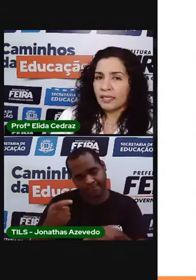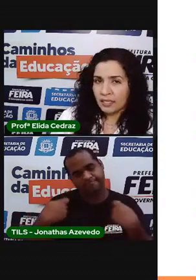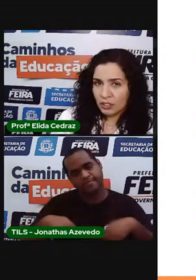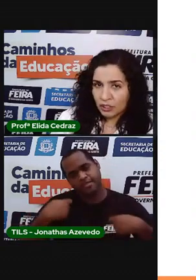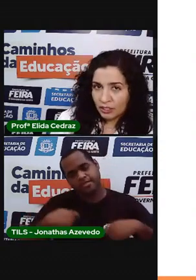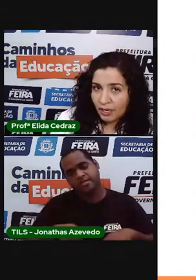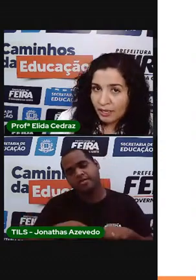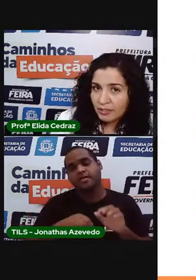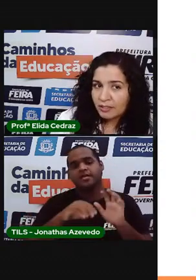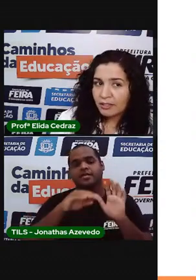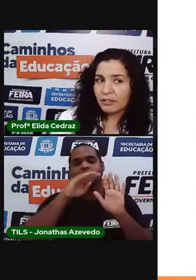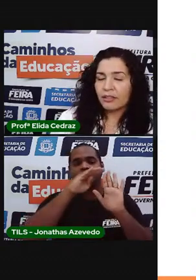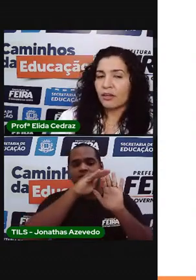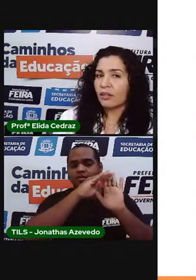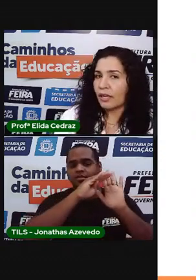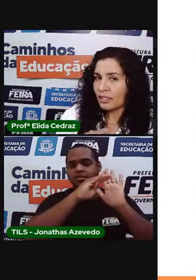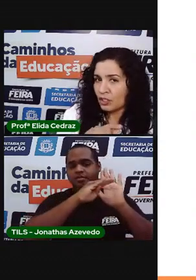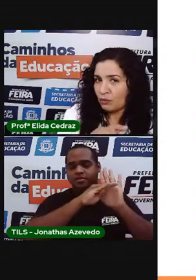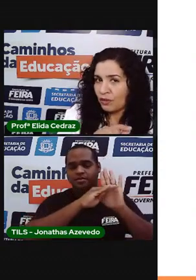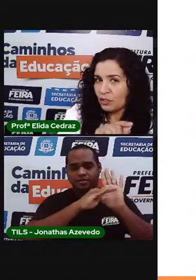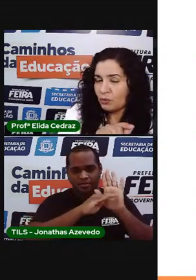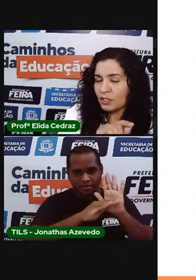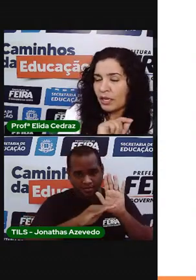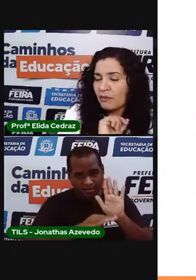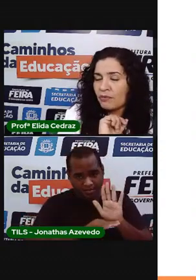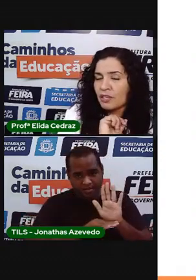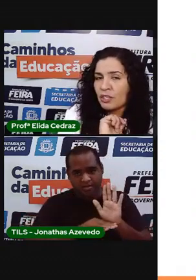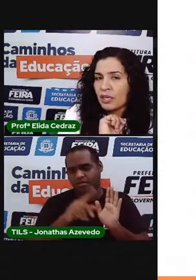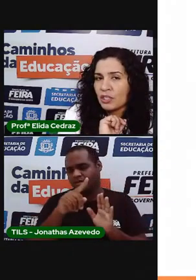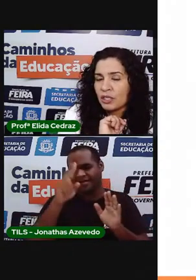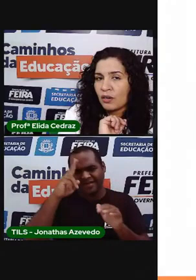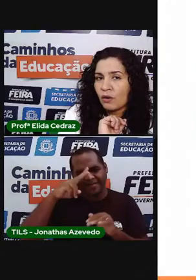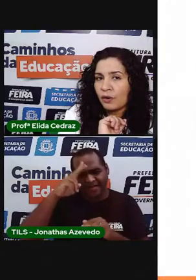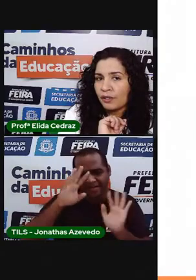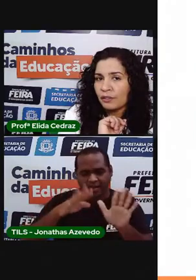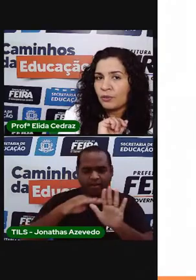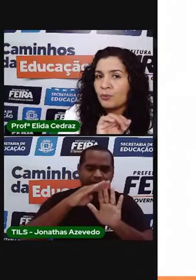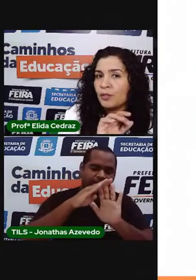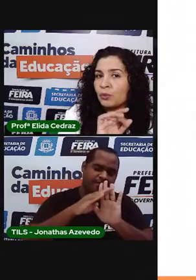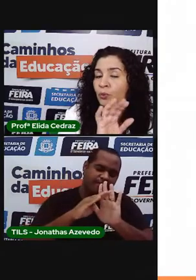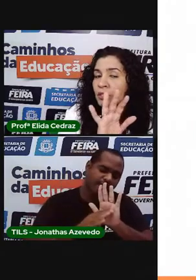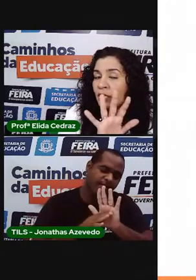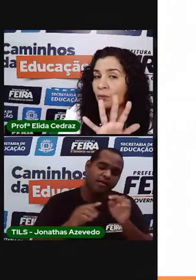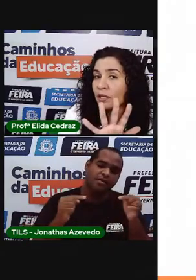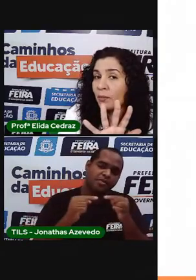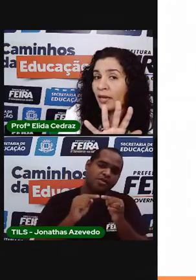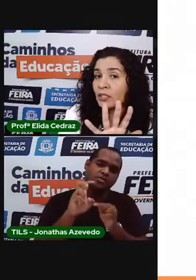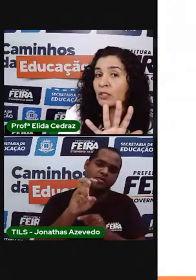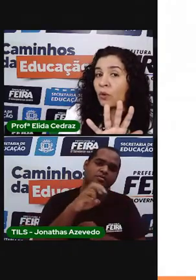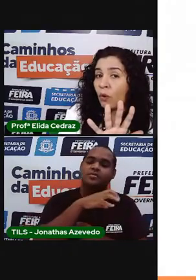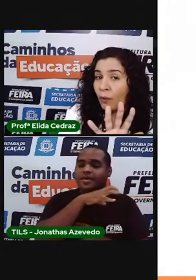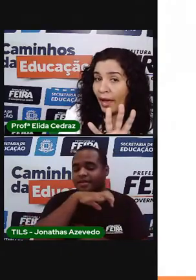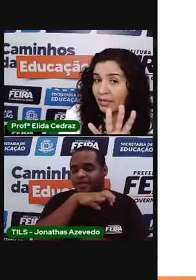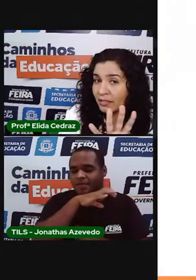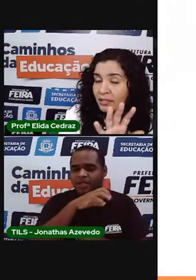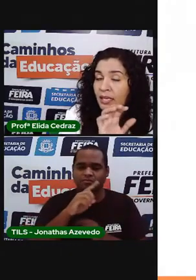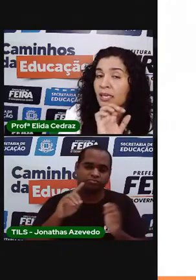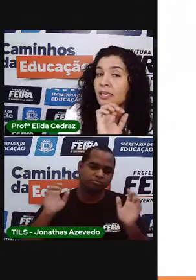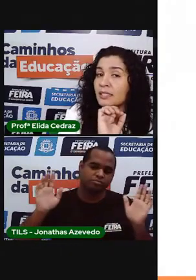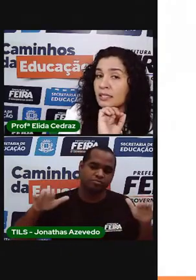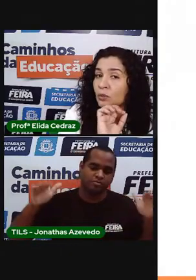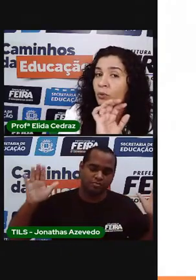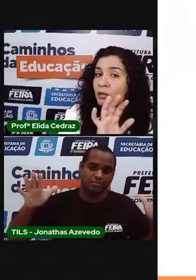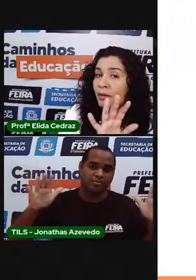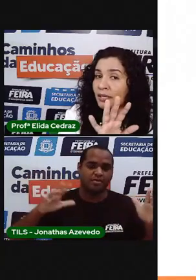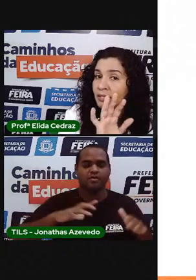listas, a gente fez duas tarefinhas de lista agora. Uma com cinco animais com asas